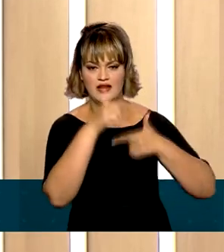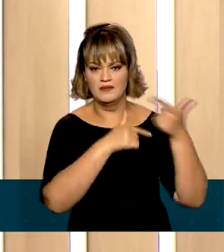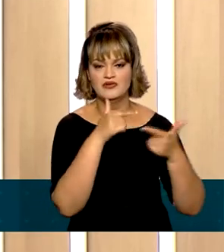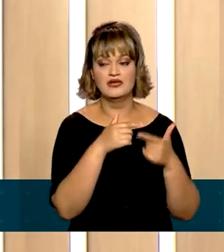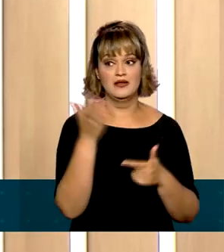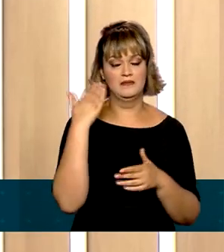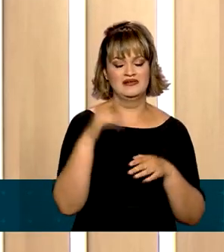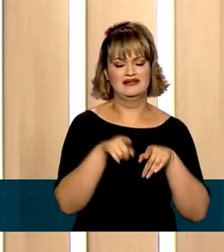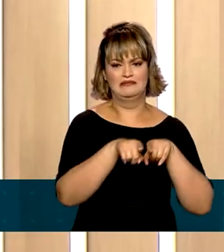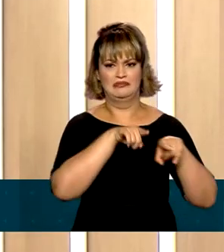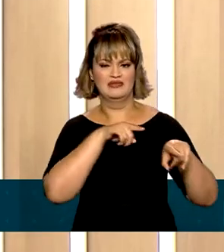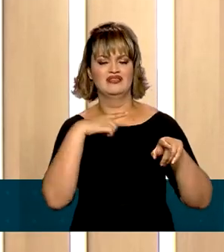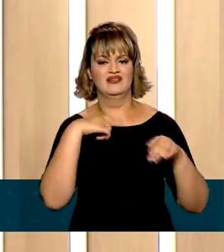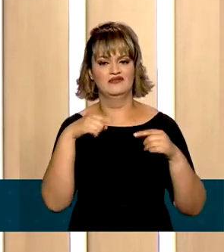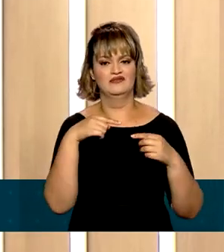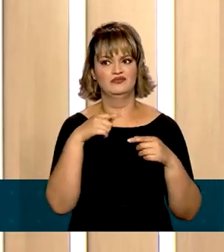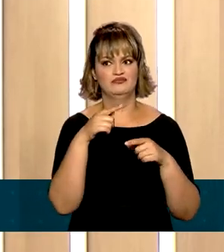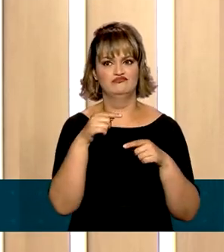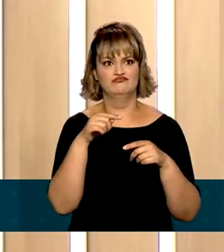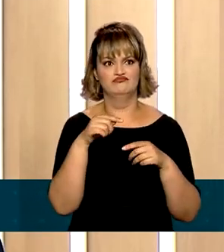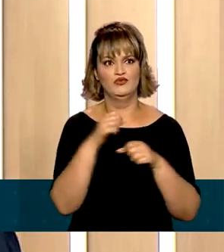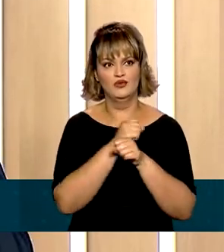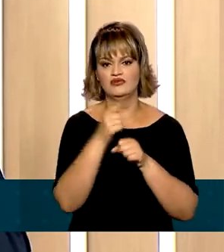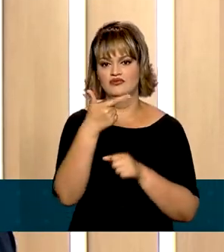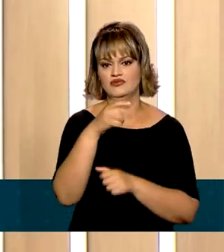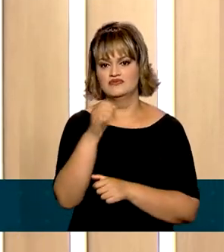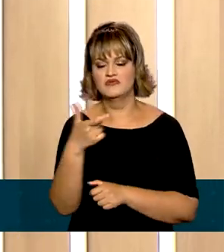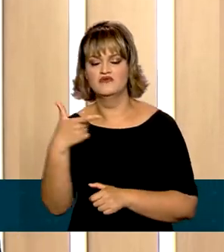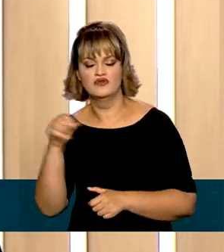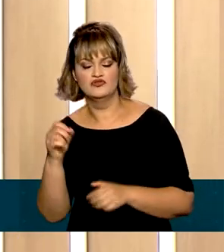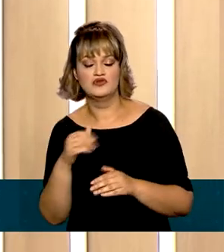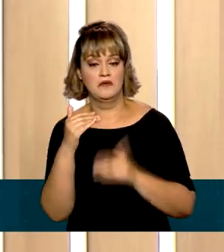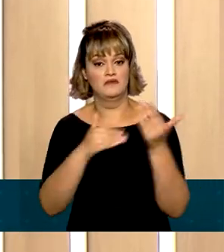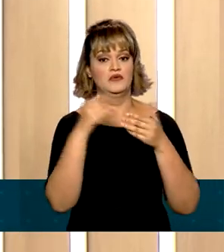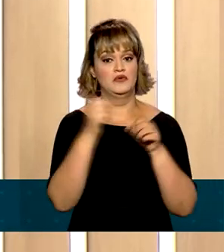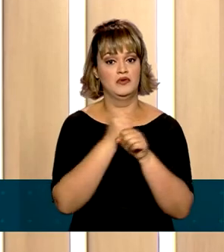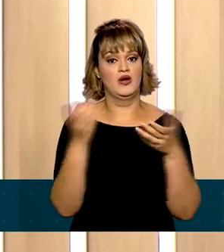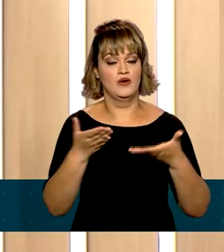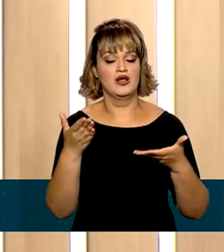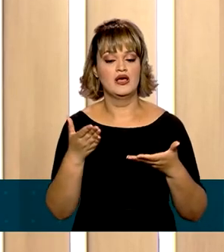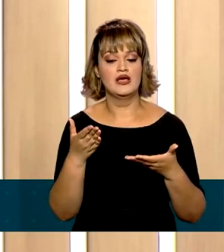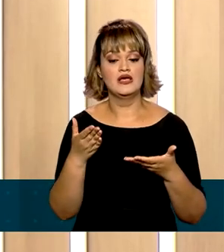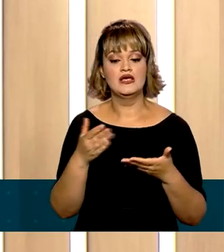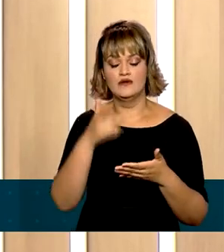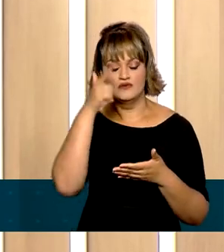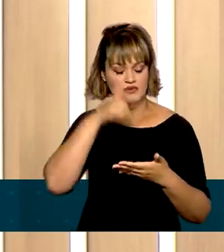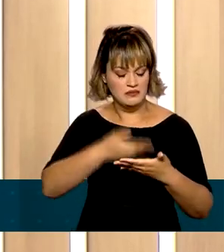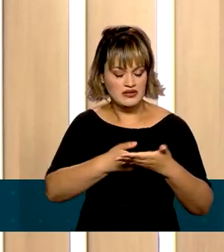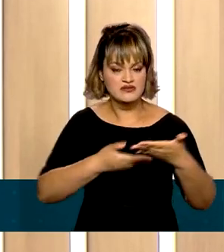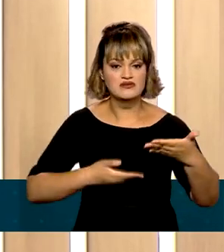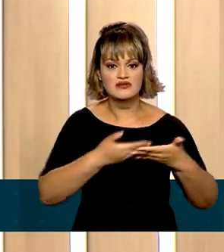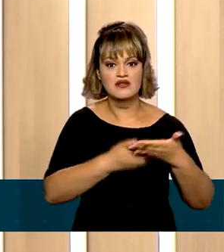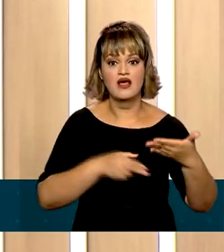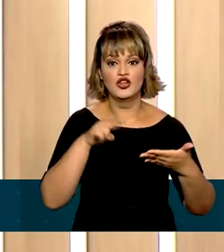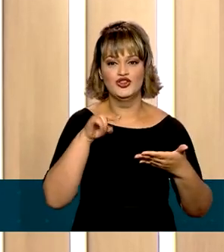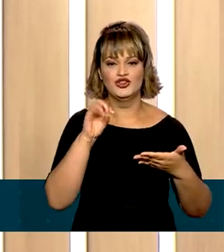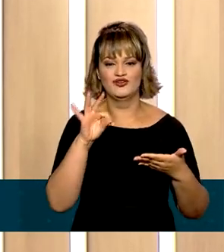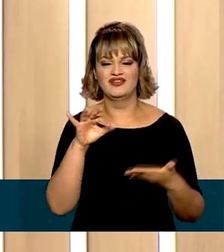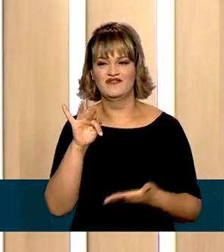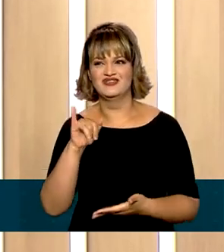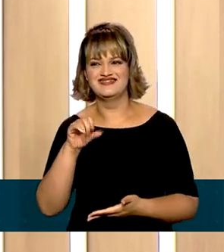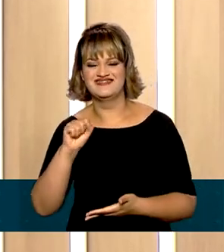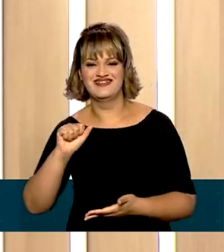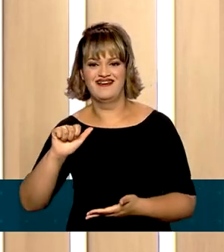recessão que sofreu em 2020, e também em função de uma hora emissão do número de notas fiscais e do volume de